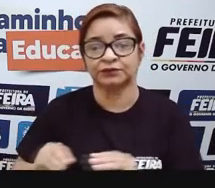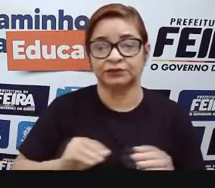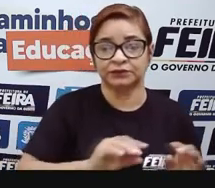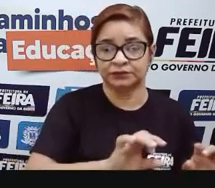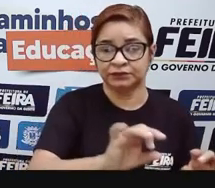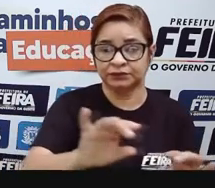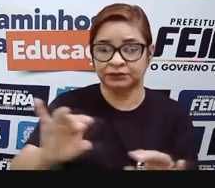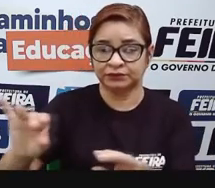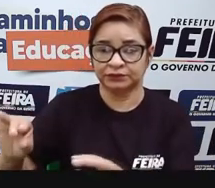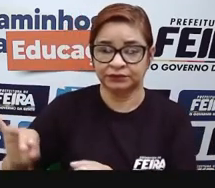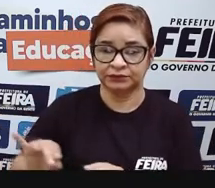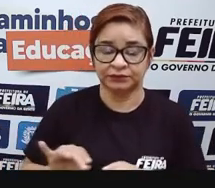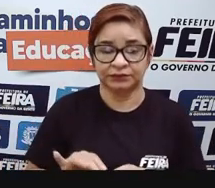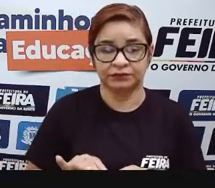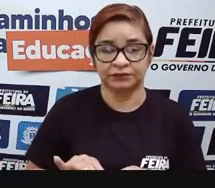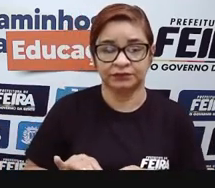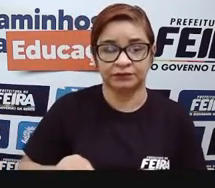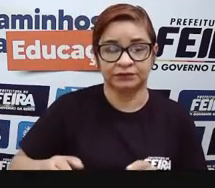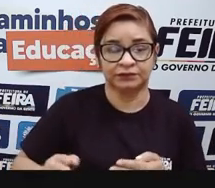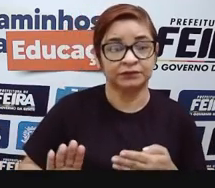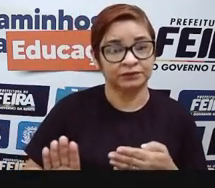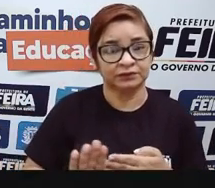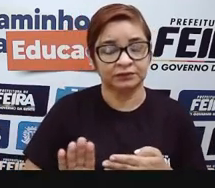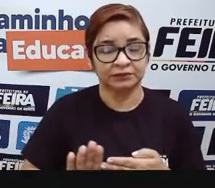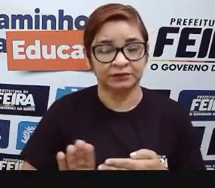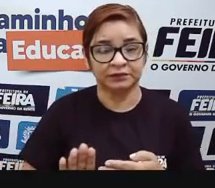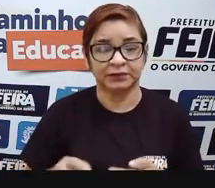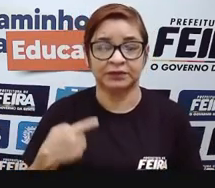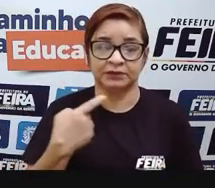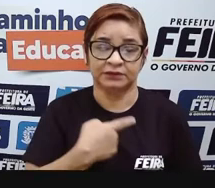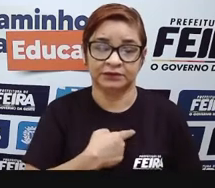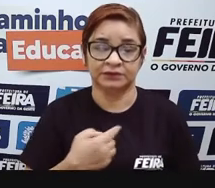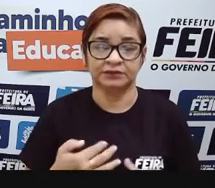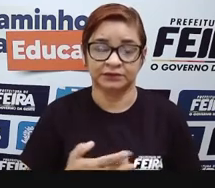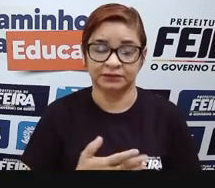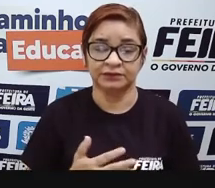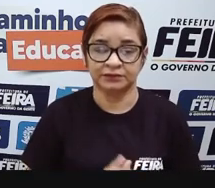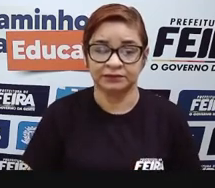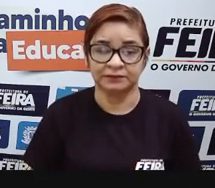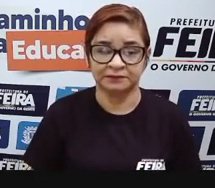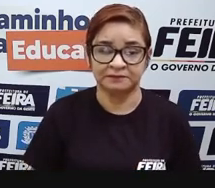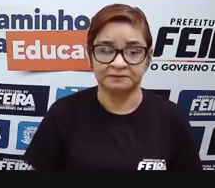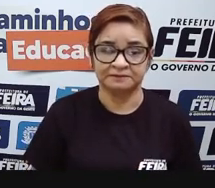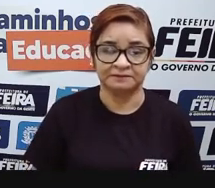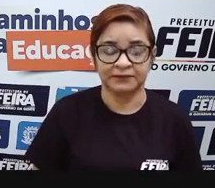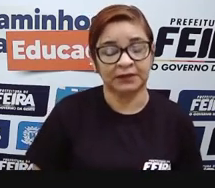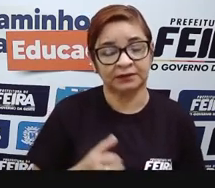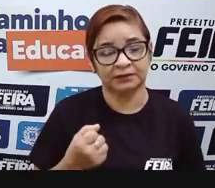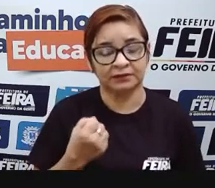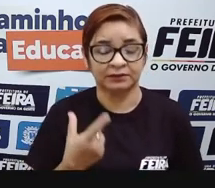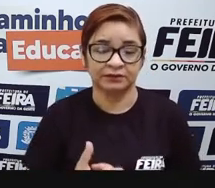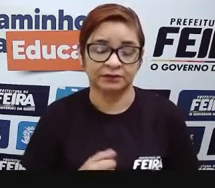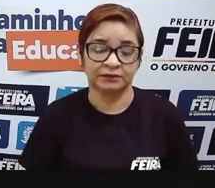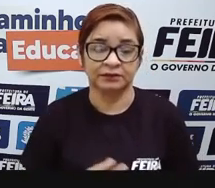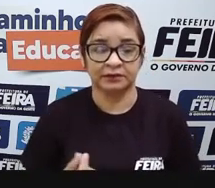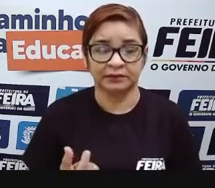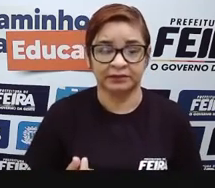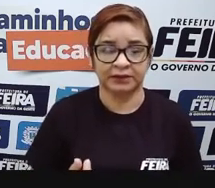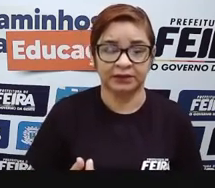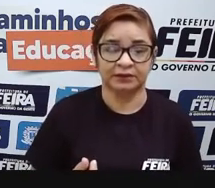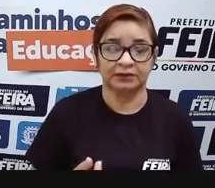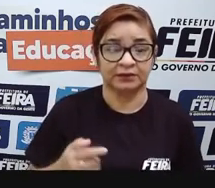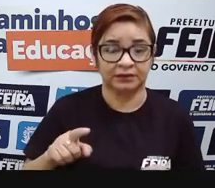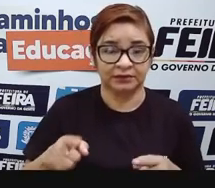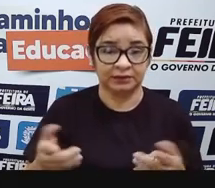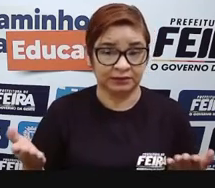sistema. Então, antigamente, as pessoas, elas precisavam pegar de ponto em ponto, pagar uma passagem e depois isso modificou.